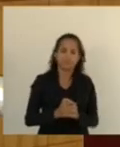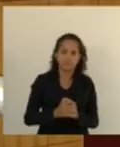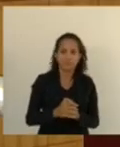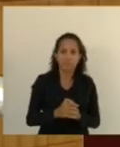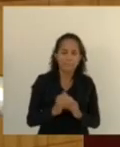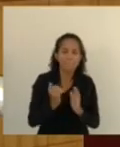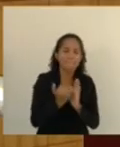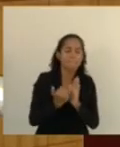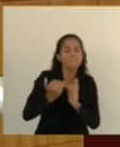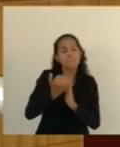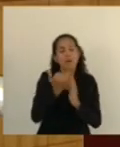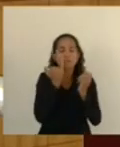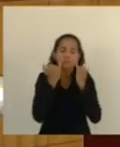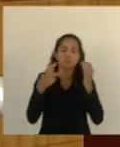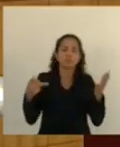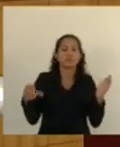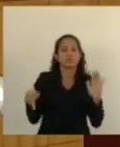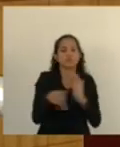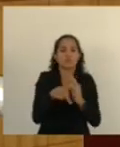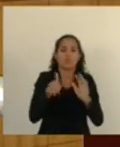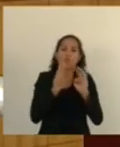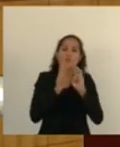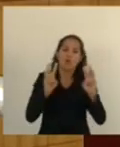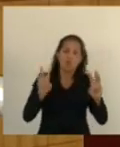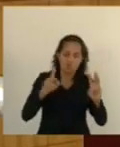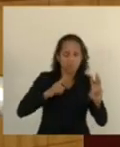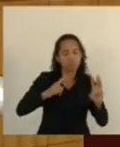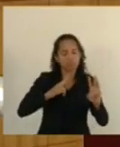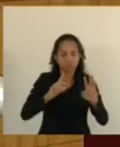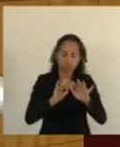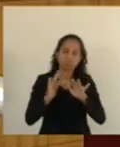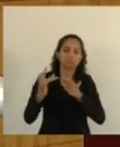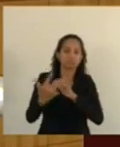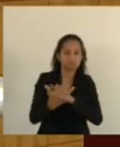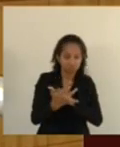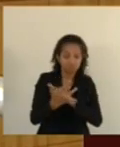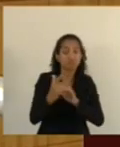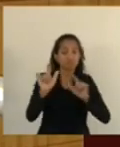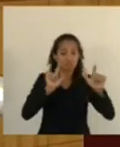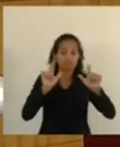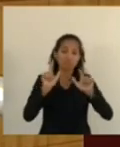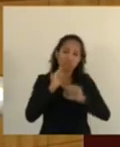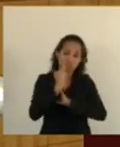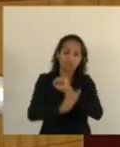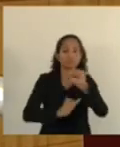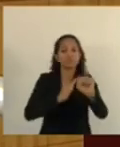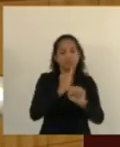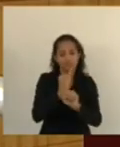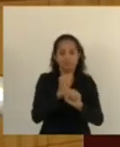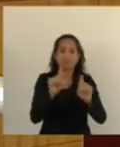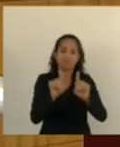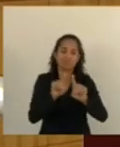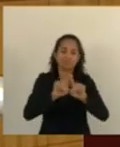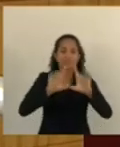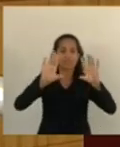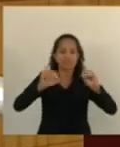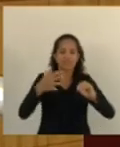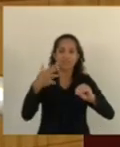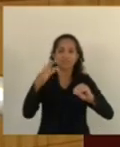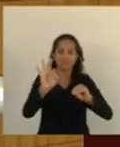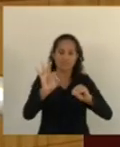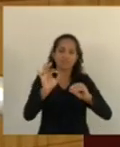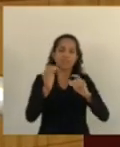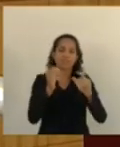informações sobre a sessão de hoje você tem nas nossas redes sociais no nosso portal na internet e mais tarde às 10 da noite